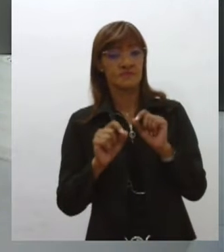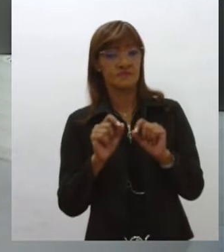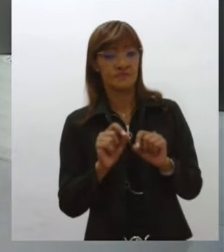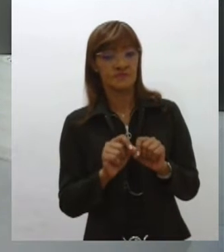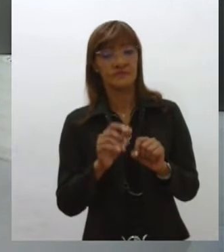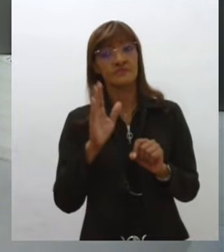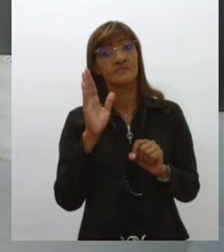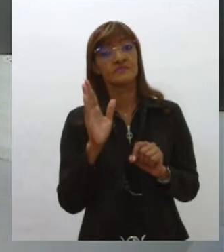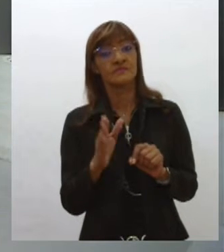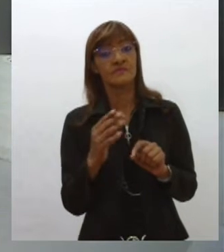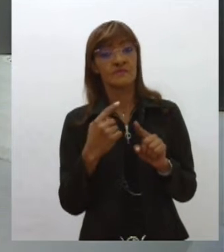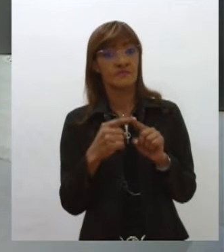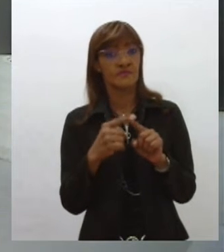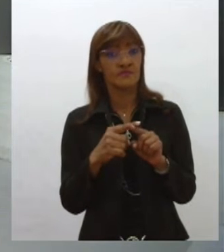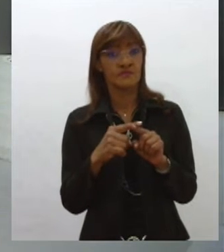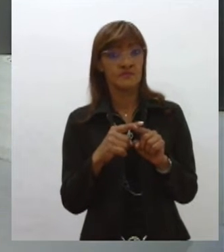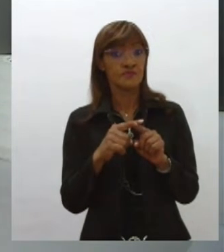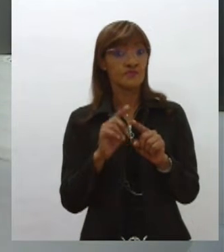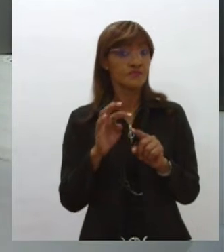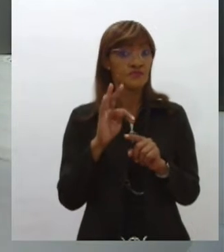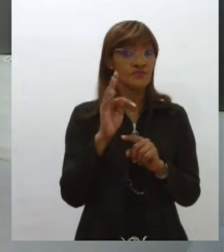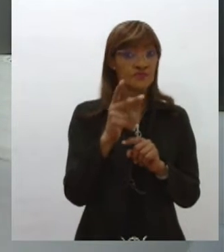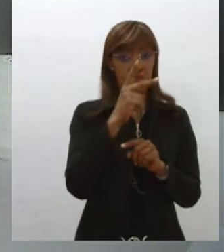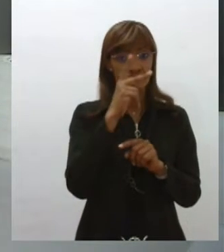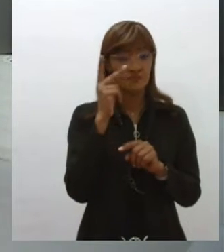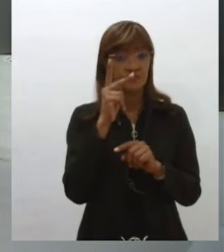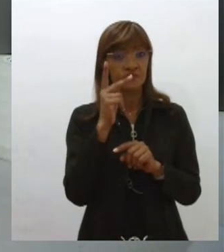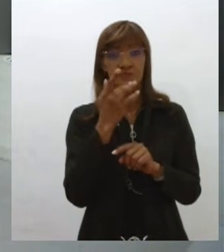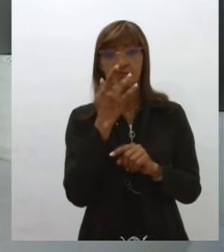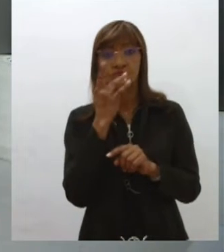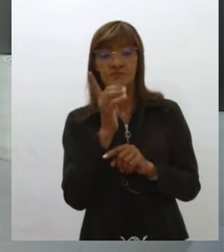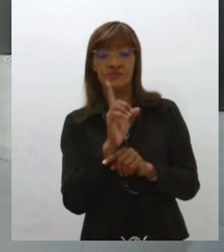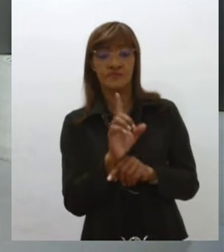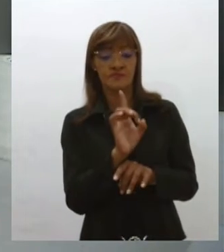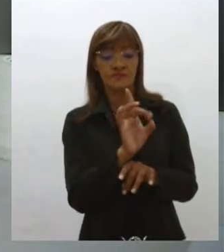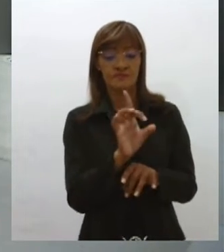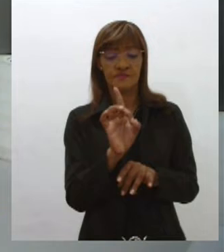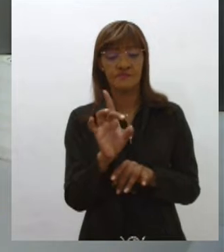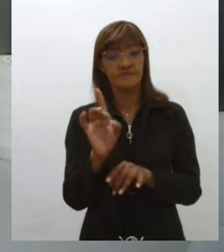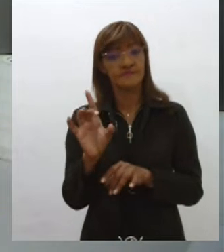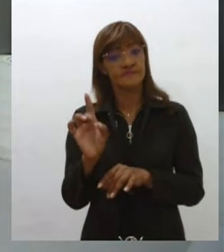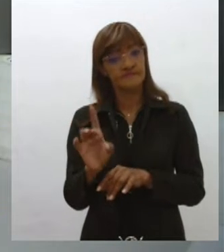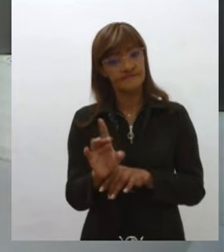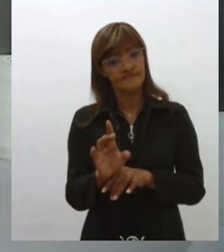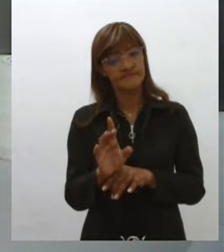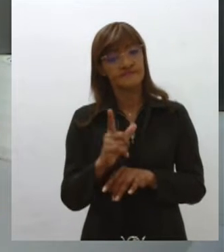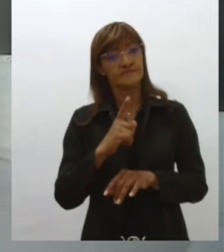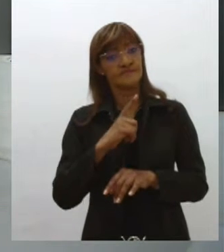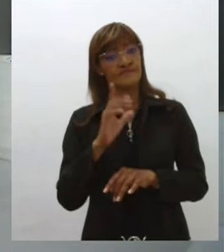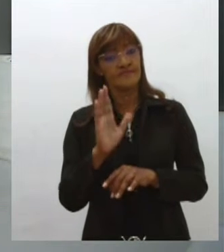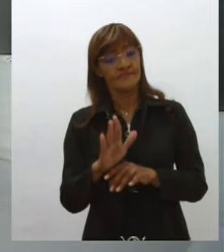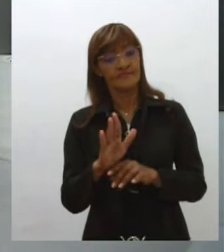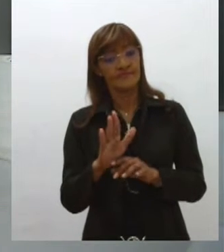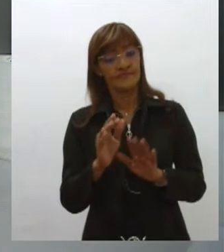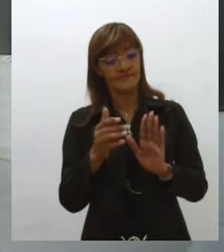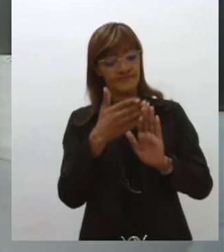Porque nem todo mundo sabe o que significa cada elemento que está aí contido na bandeira nacional.